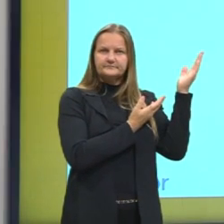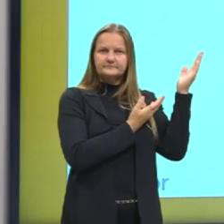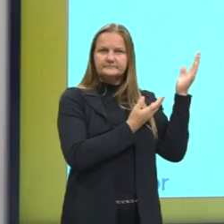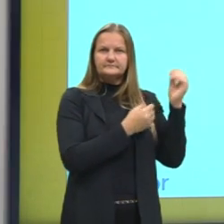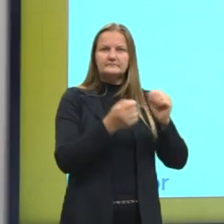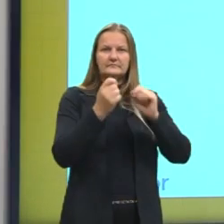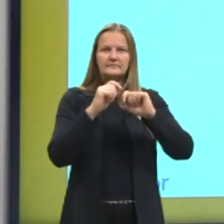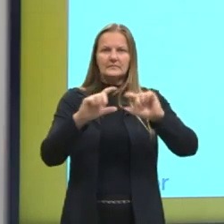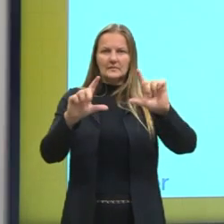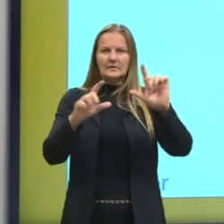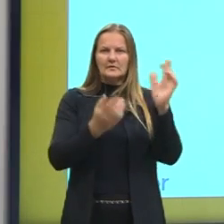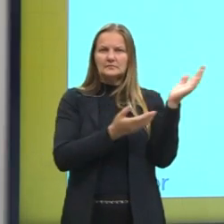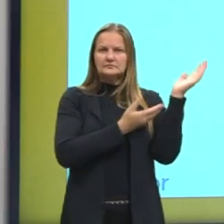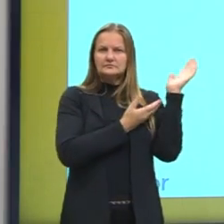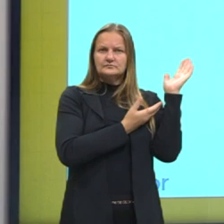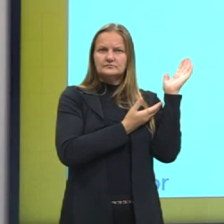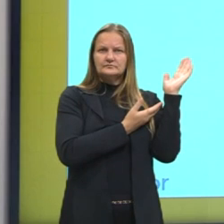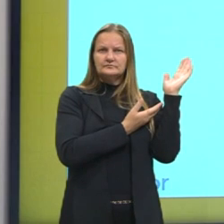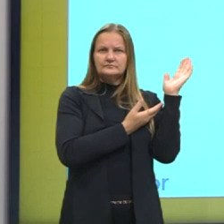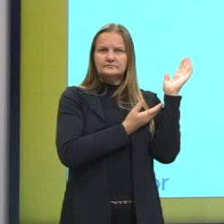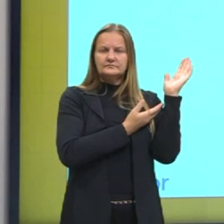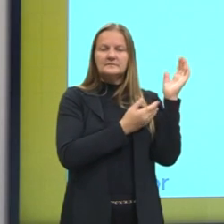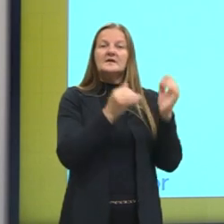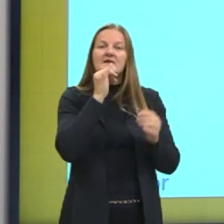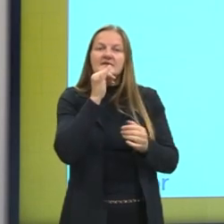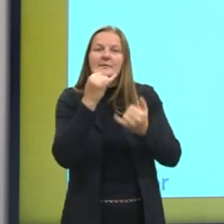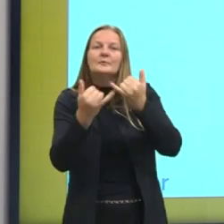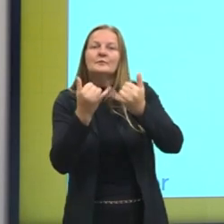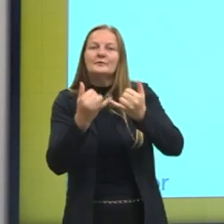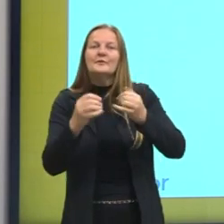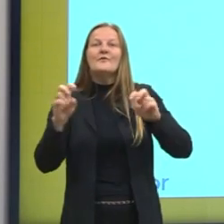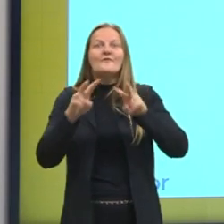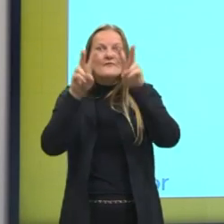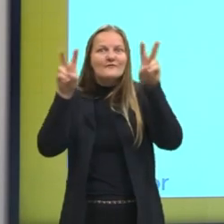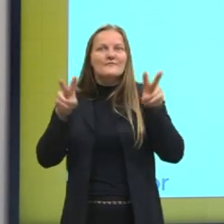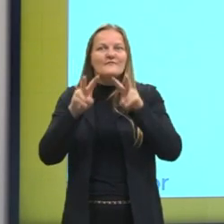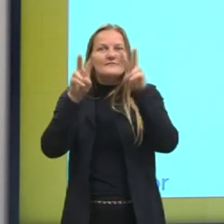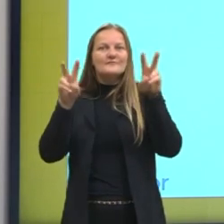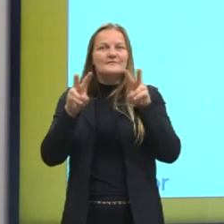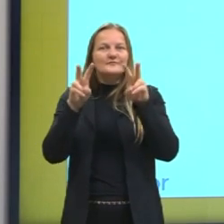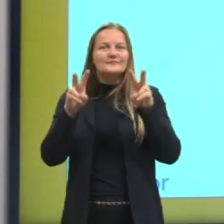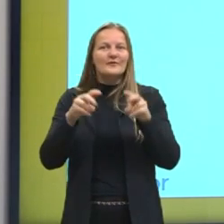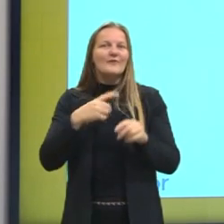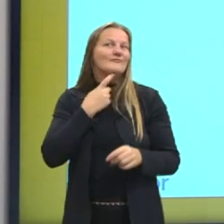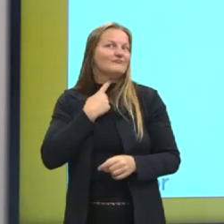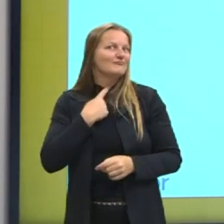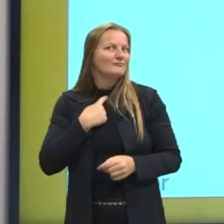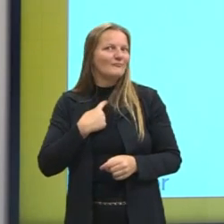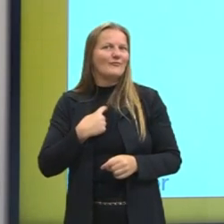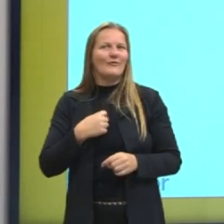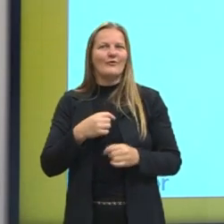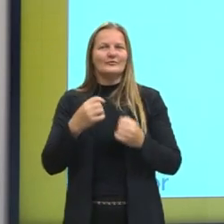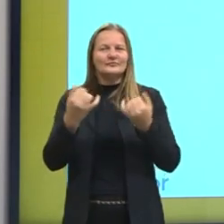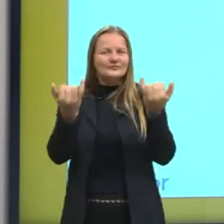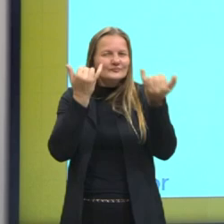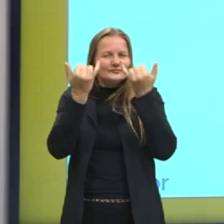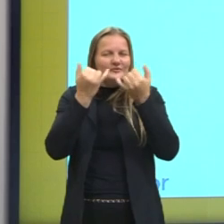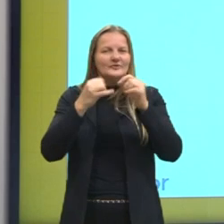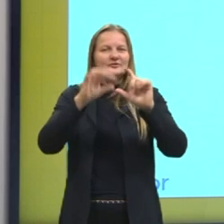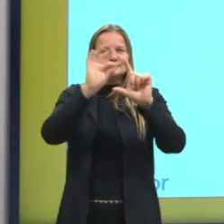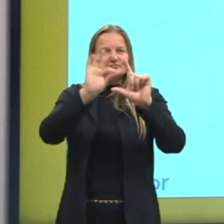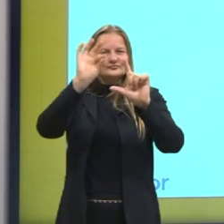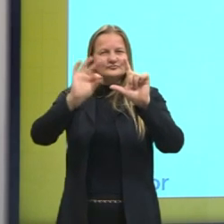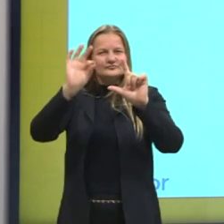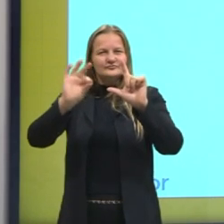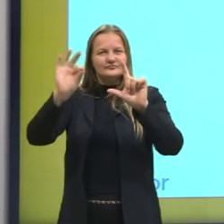parâmetros que a gente traz. Dois exemplos mais visuais. Vocês sabem que eu gosto muito dessas infográficos,